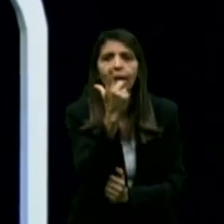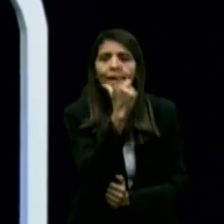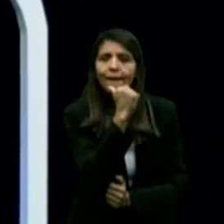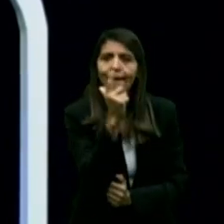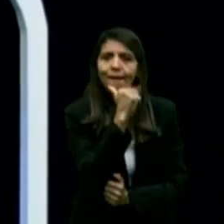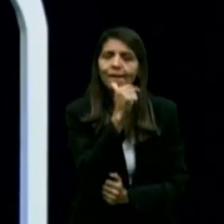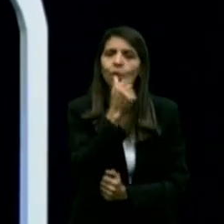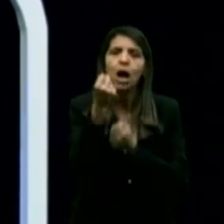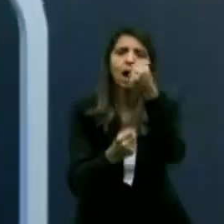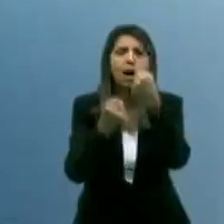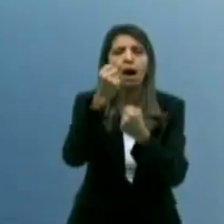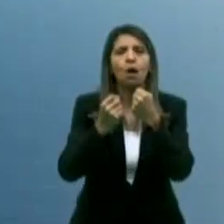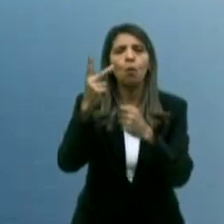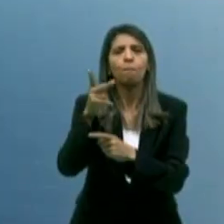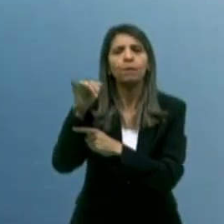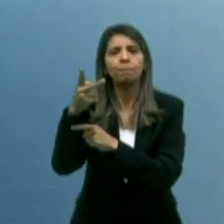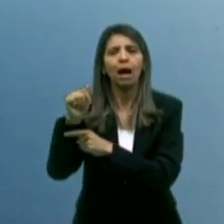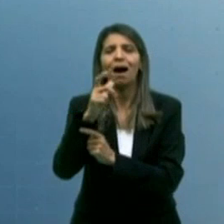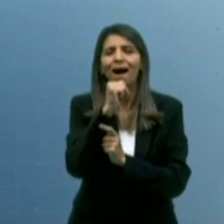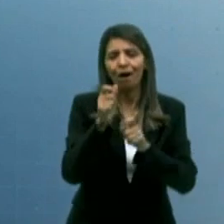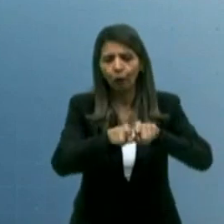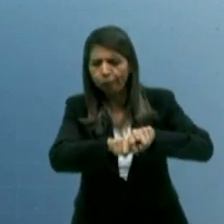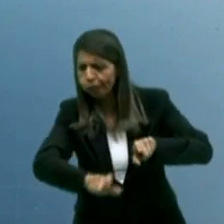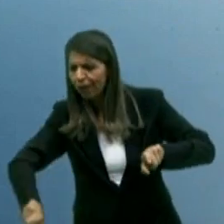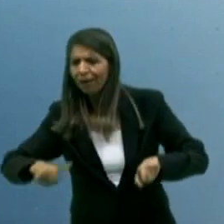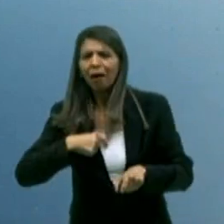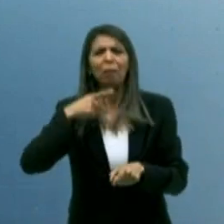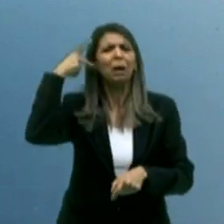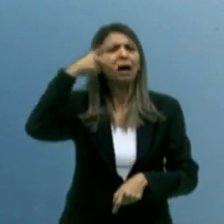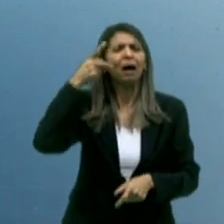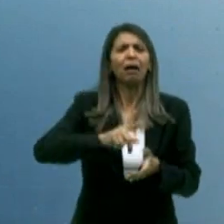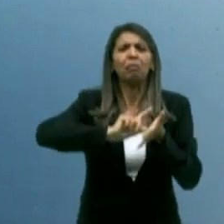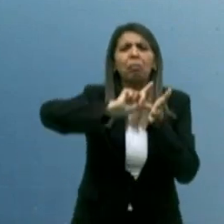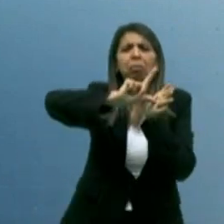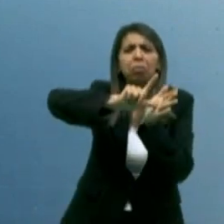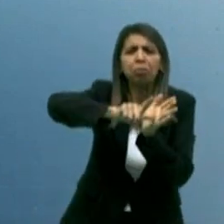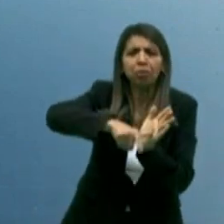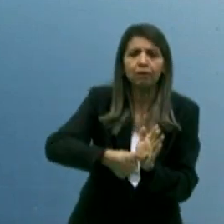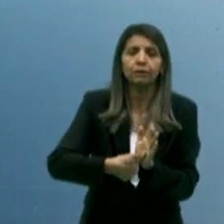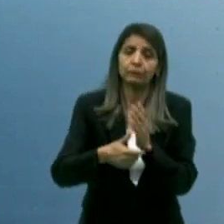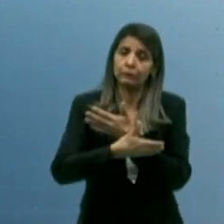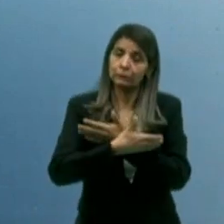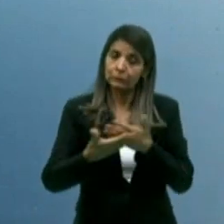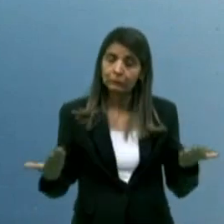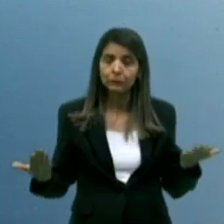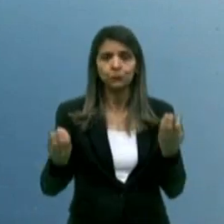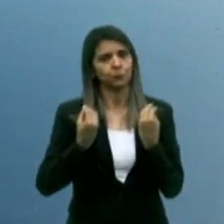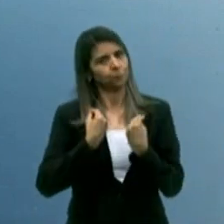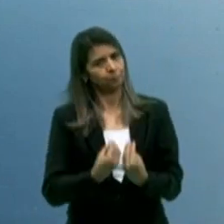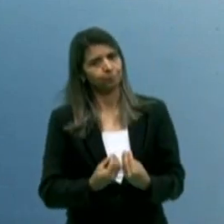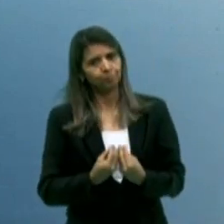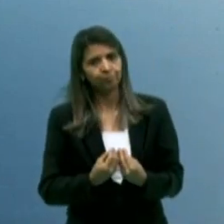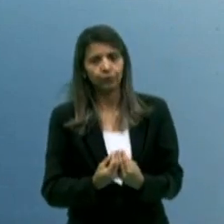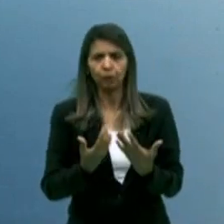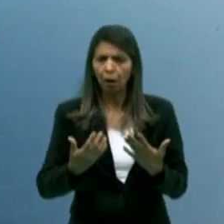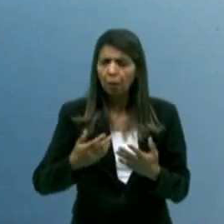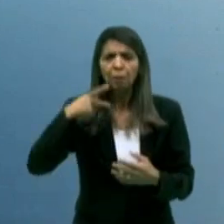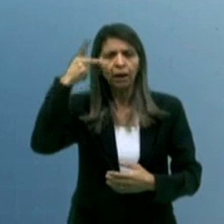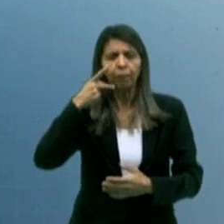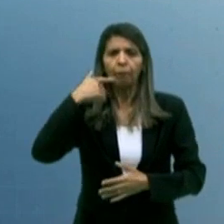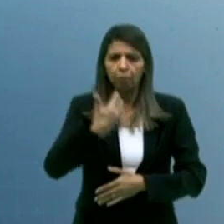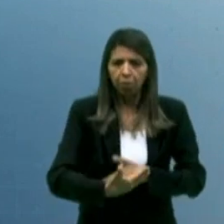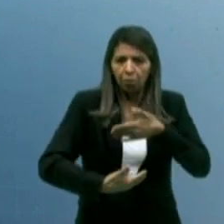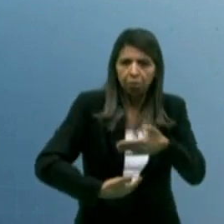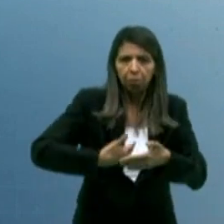Nós temos uma Paraíba que voltou ao tempo do chafariz. Ou seja, nós temos hoje uma Paraíba que não andou como